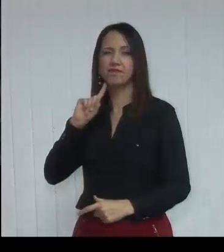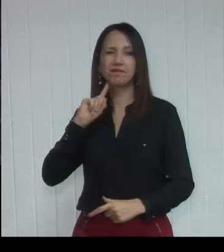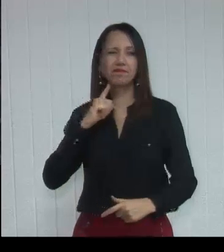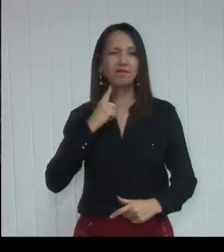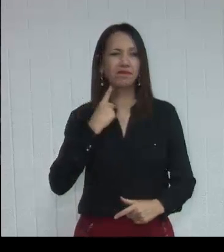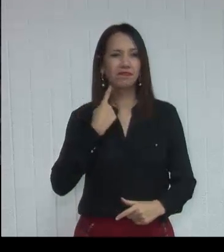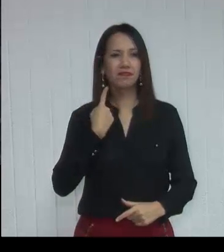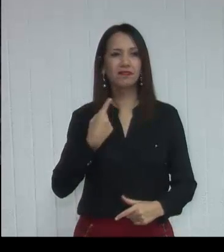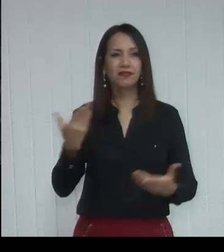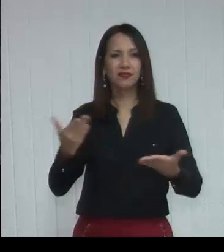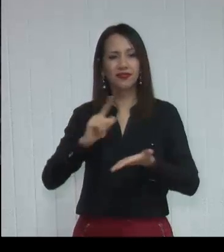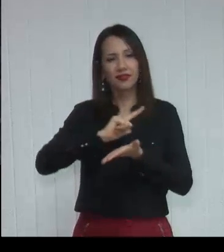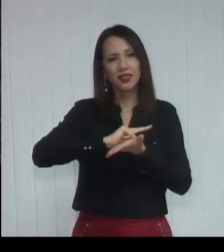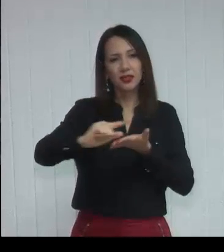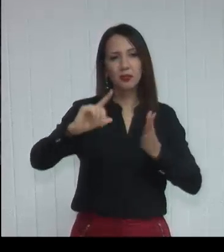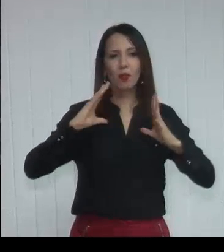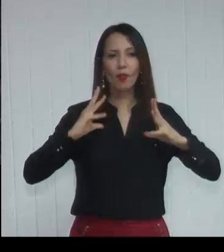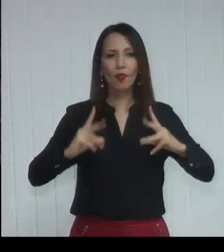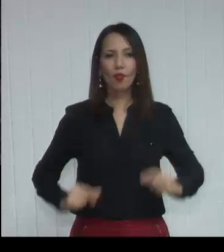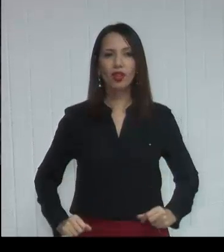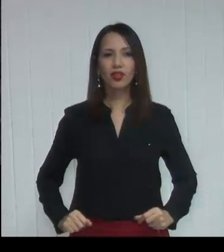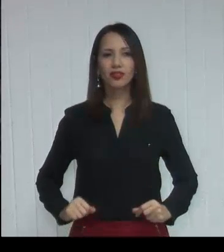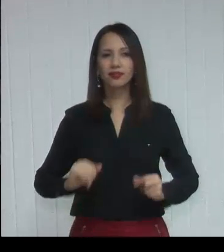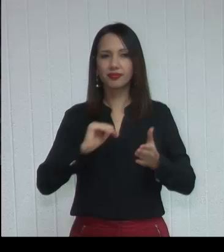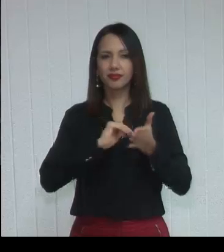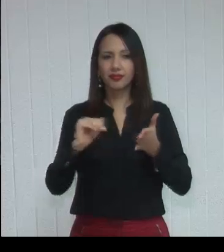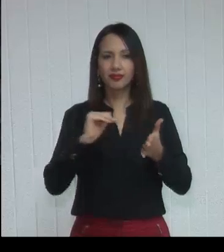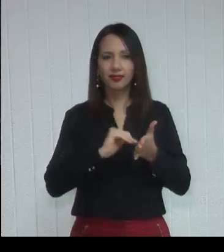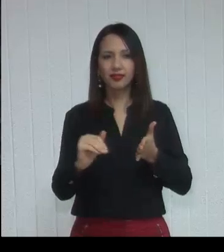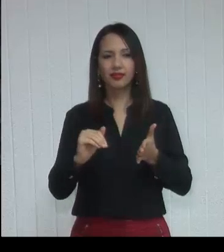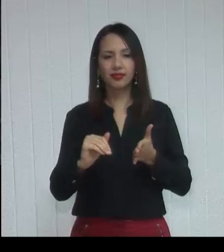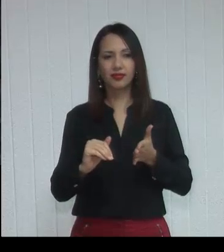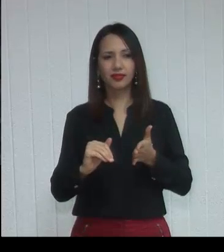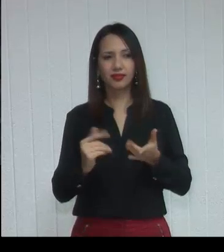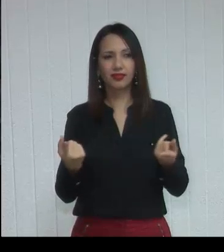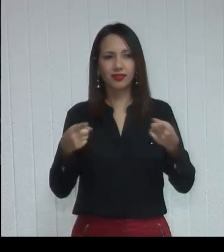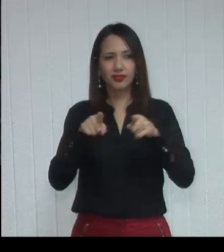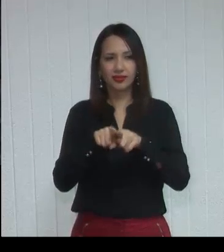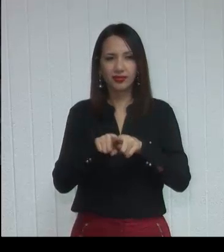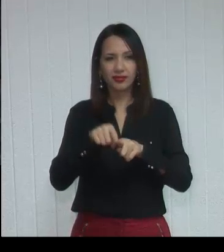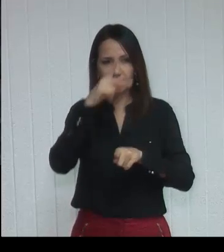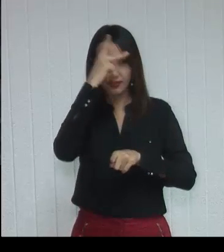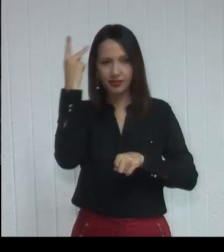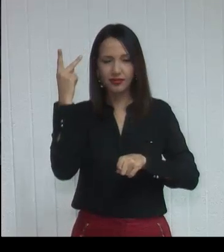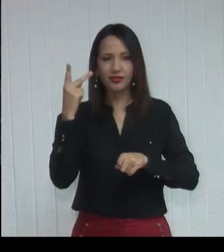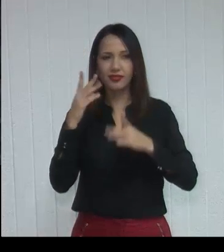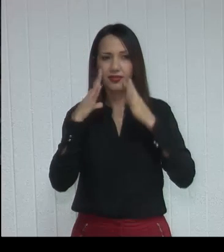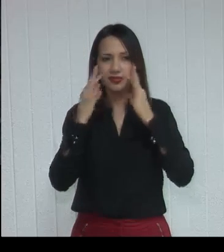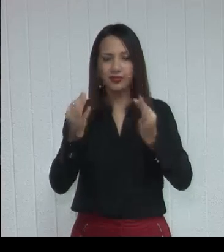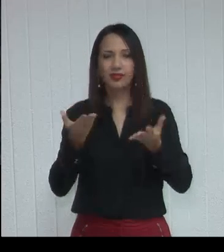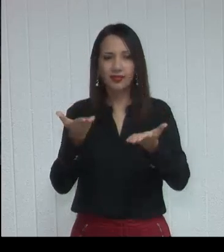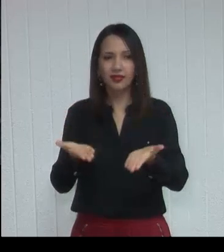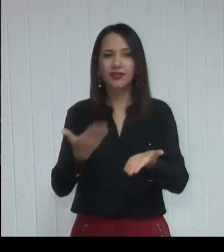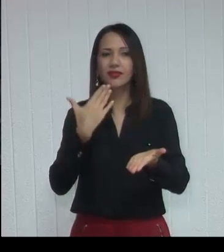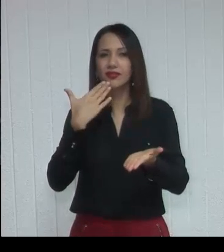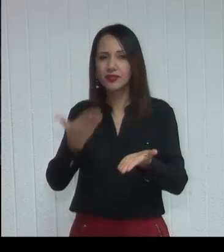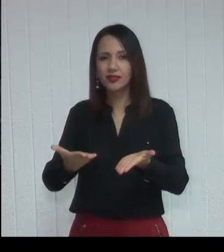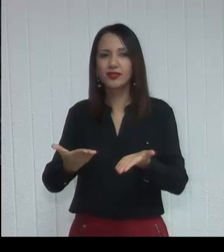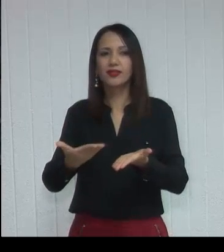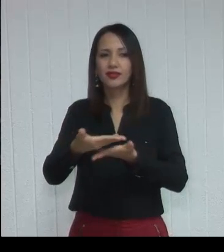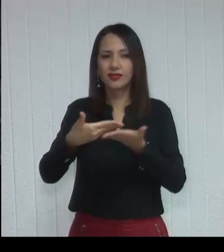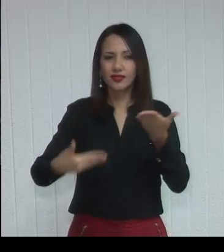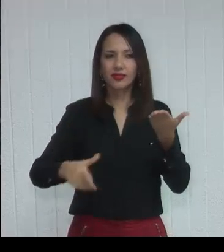sujeira, e prontamente o secretário, através do pessoal, atendeu a reivindicação